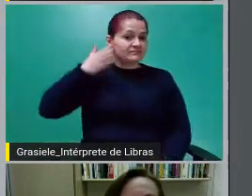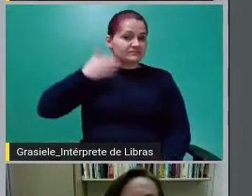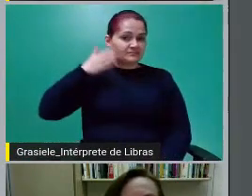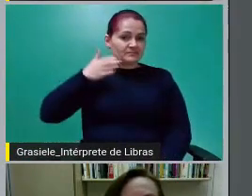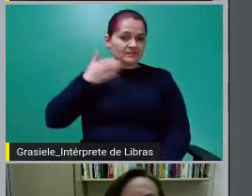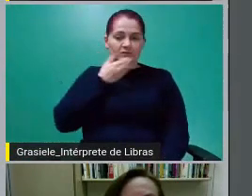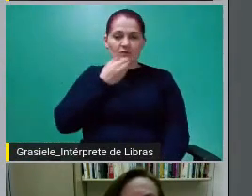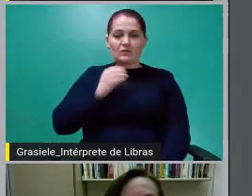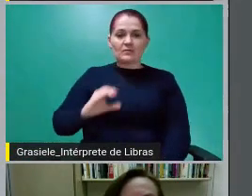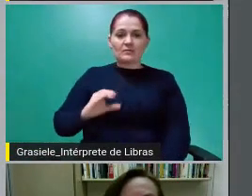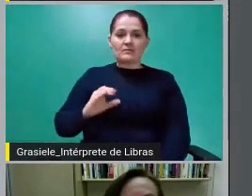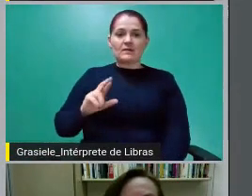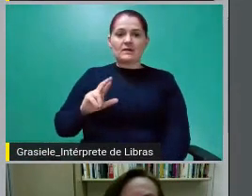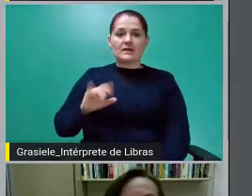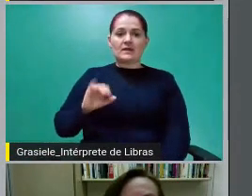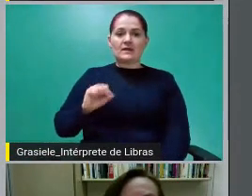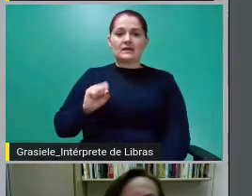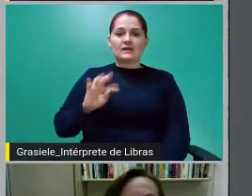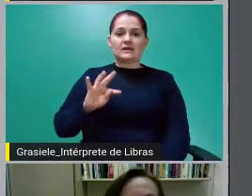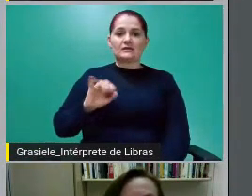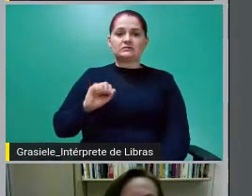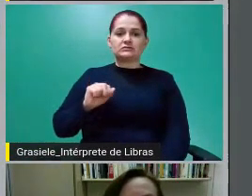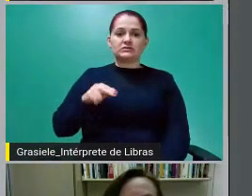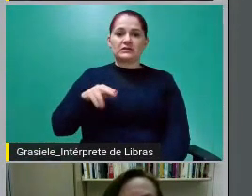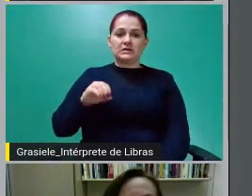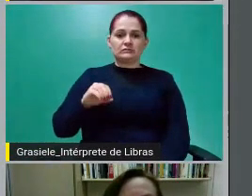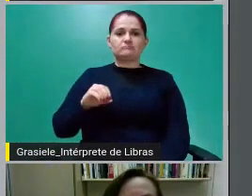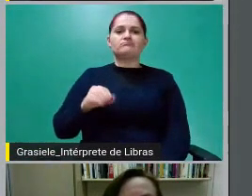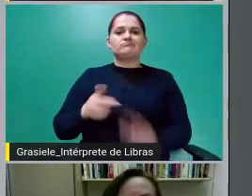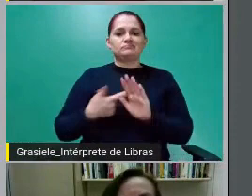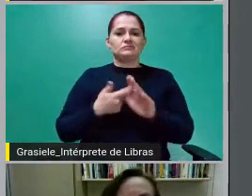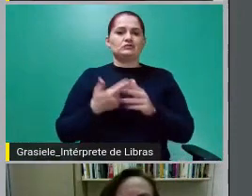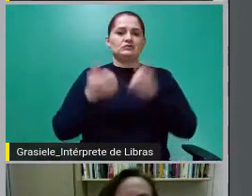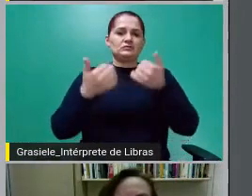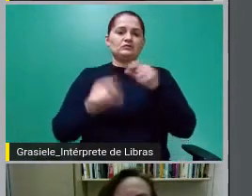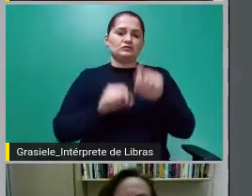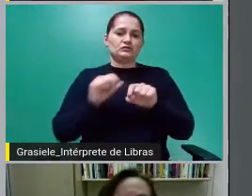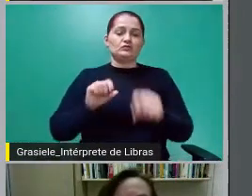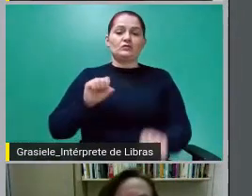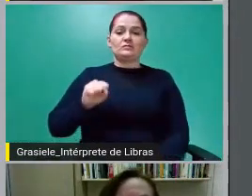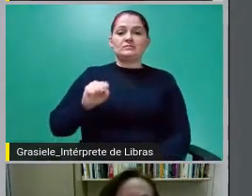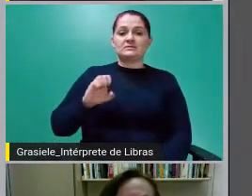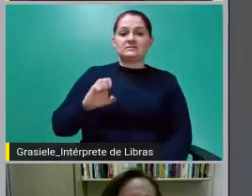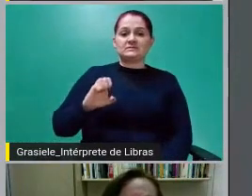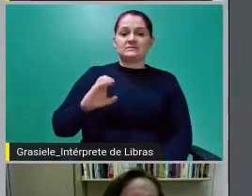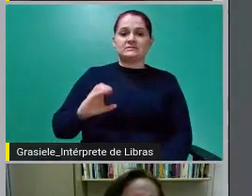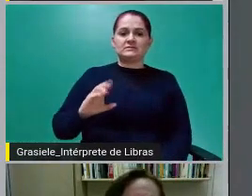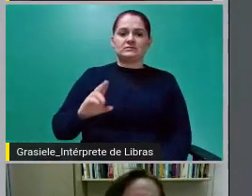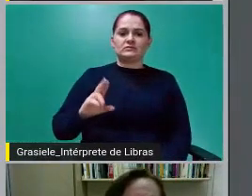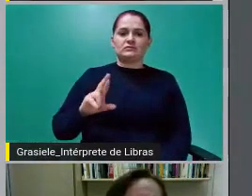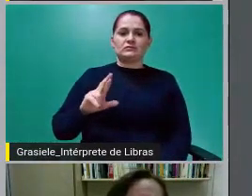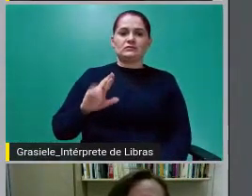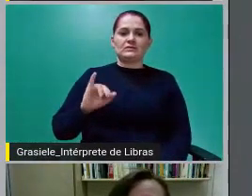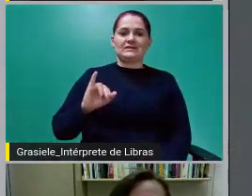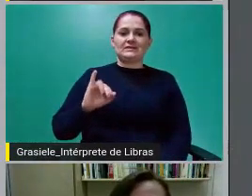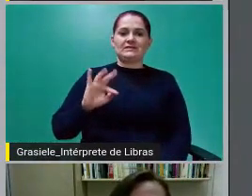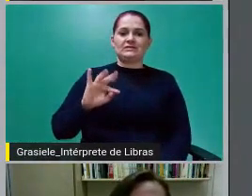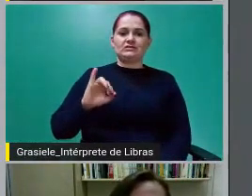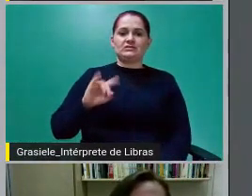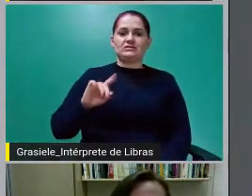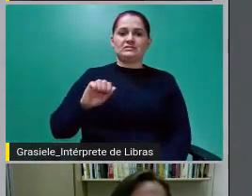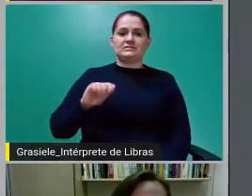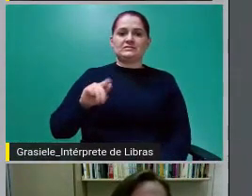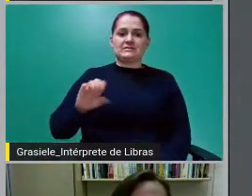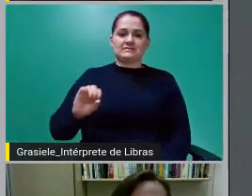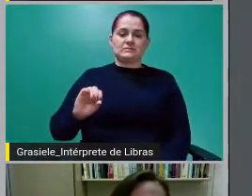Gerardelo. Bom, em primeiro lugar, o doutor Cristiano já explicou de manhã, eu vou explicar de uma forma mais